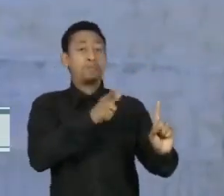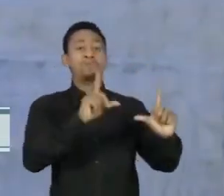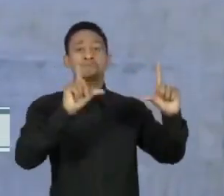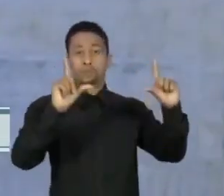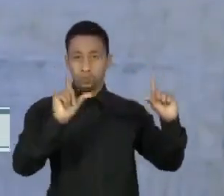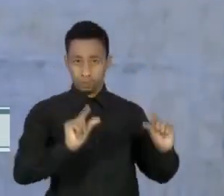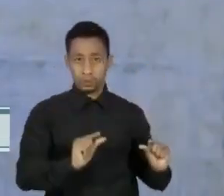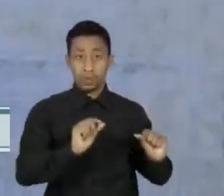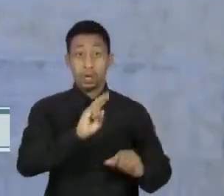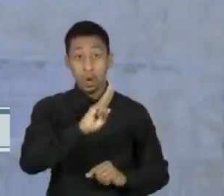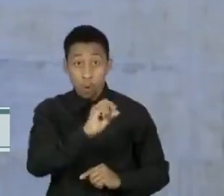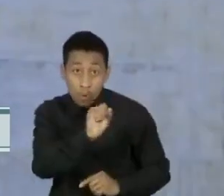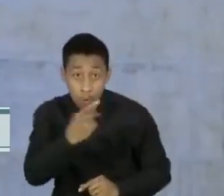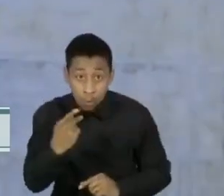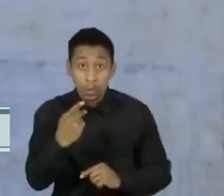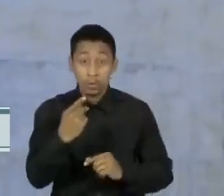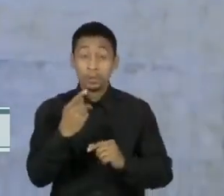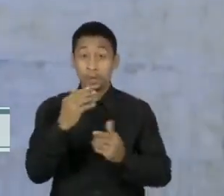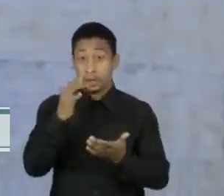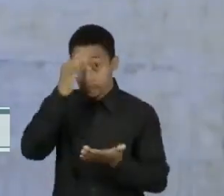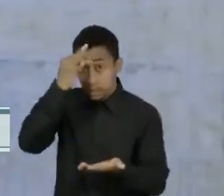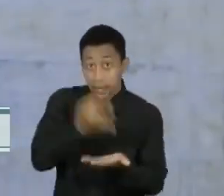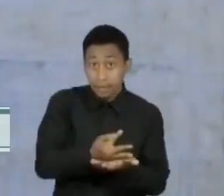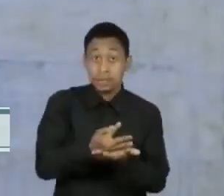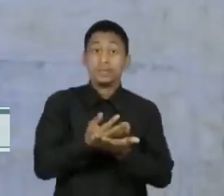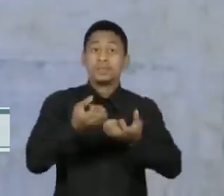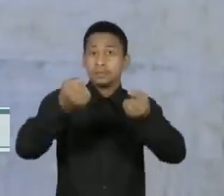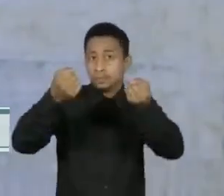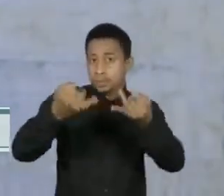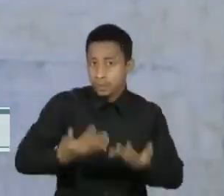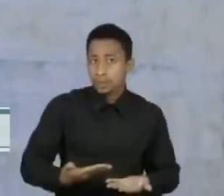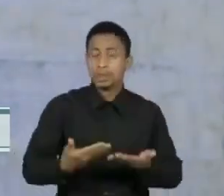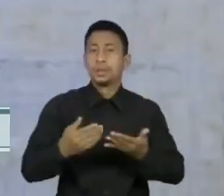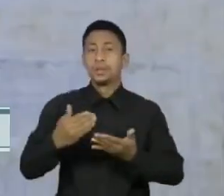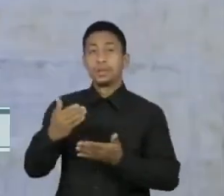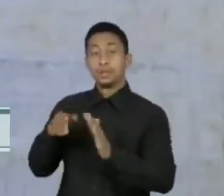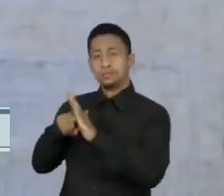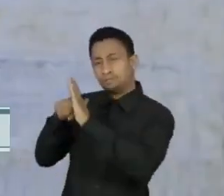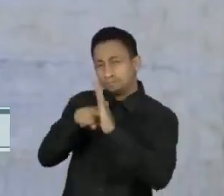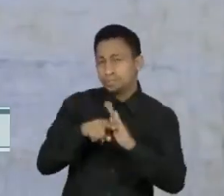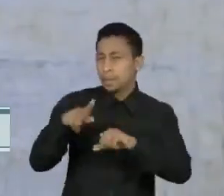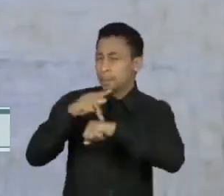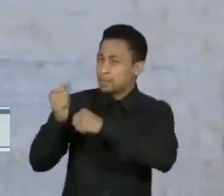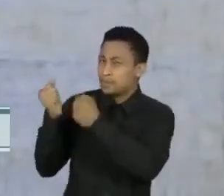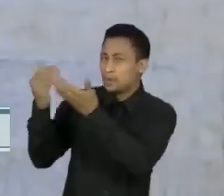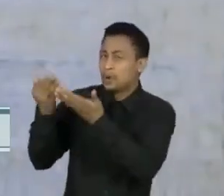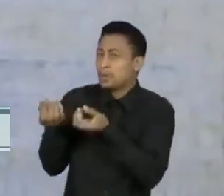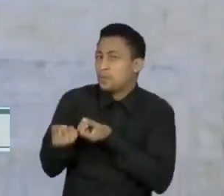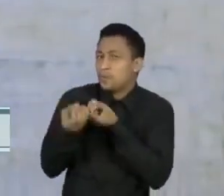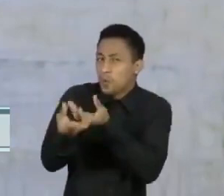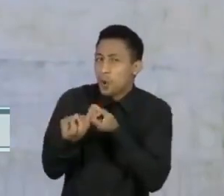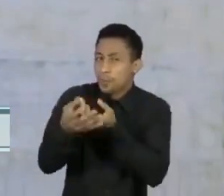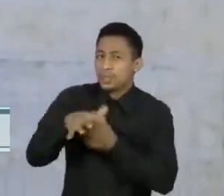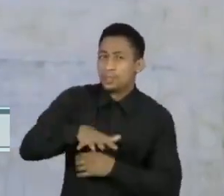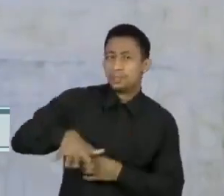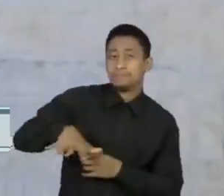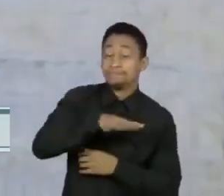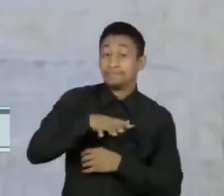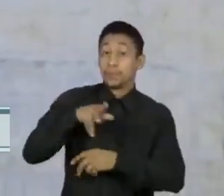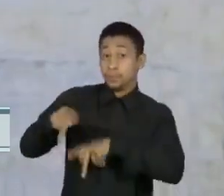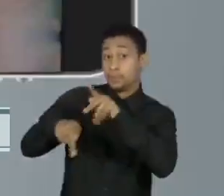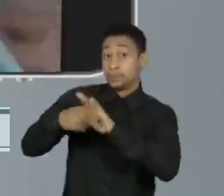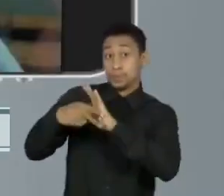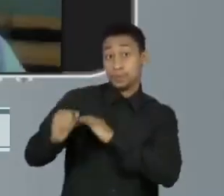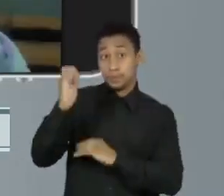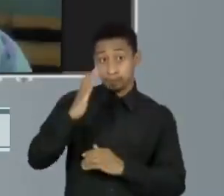USP reforça essa relação já estudada em outros países a partir de dados mais abrangentes da população